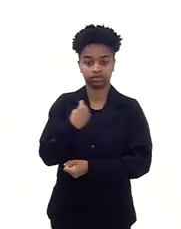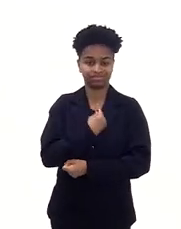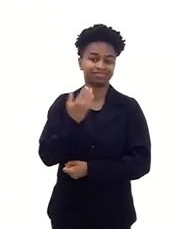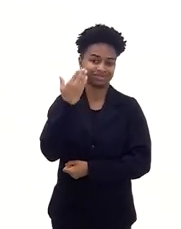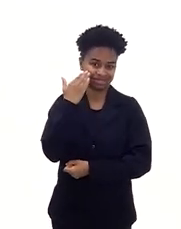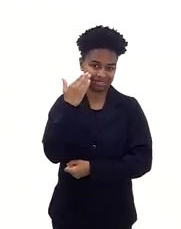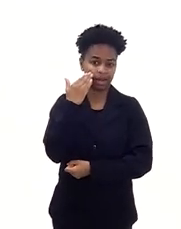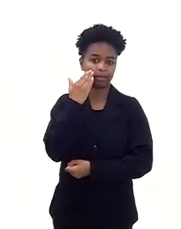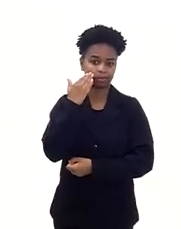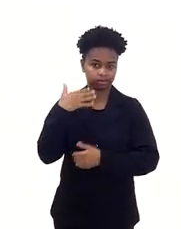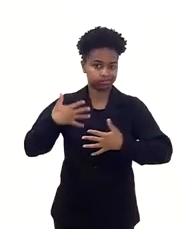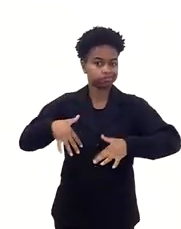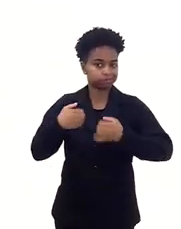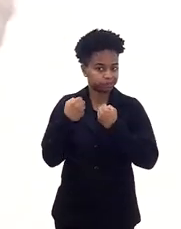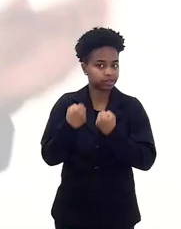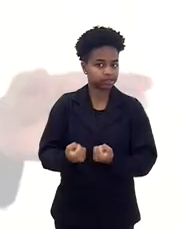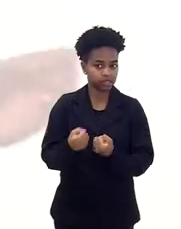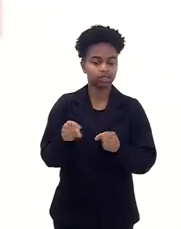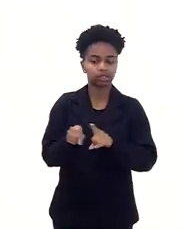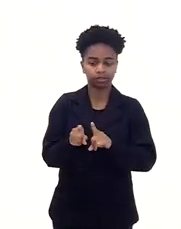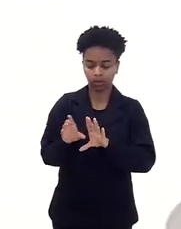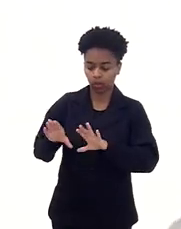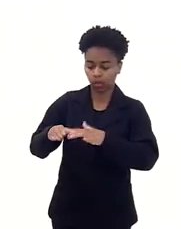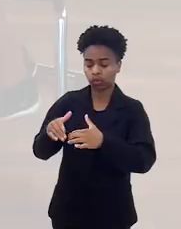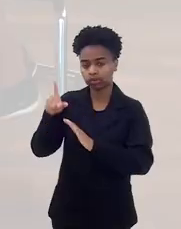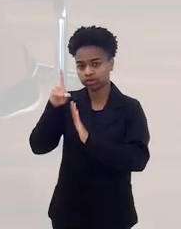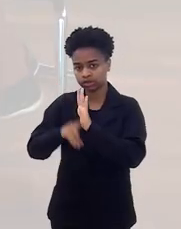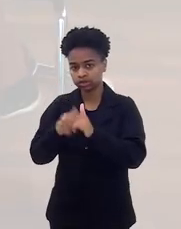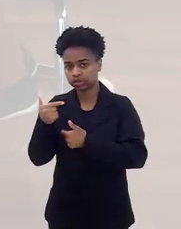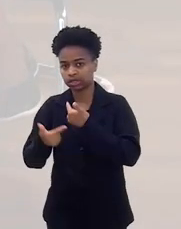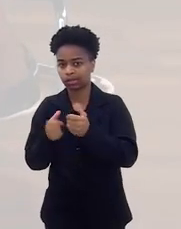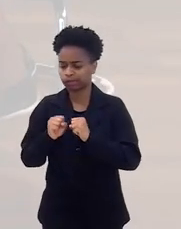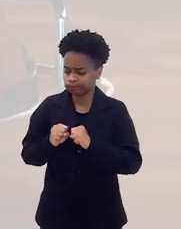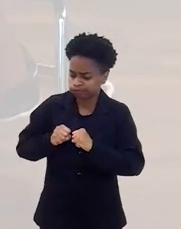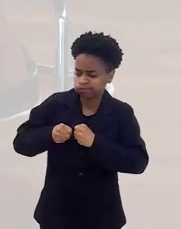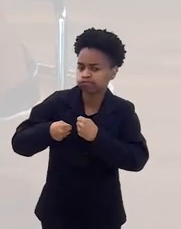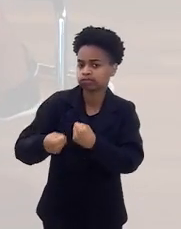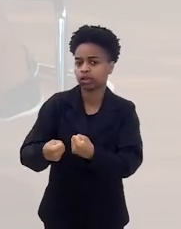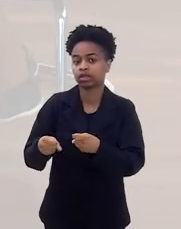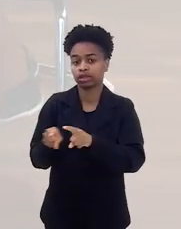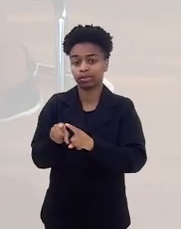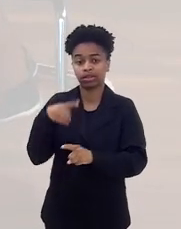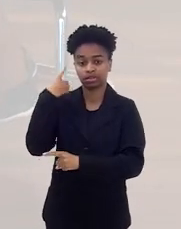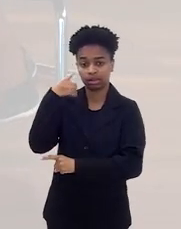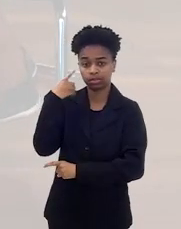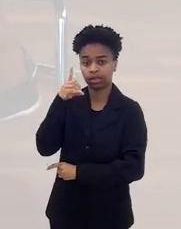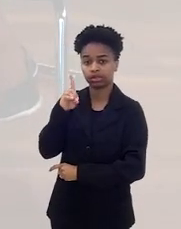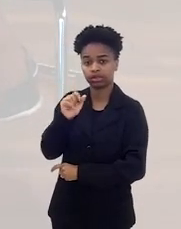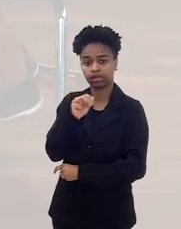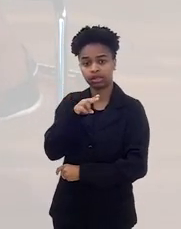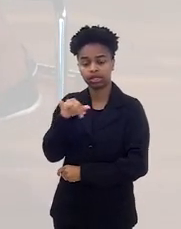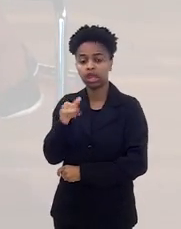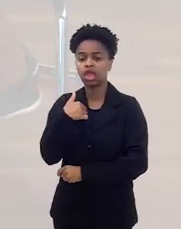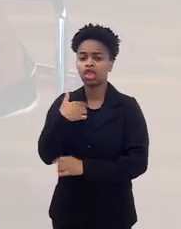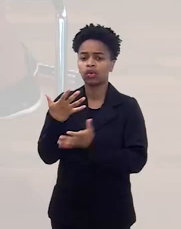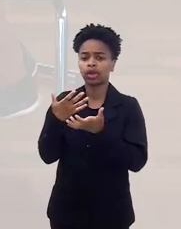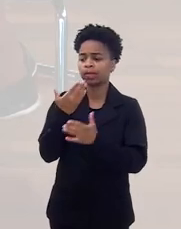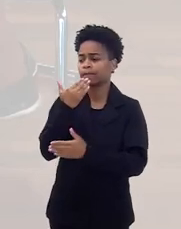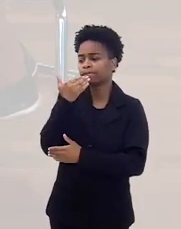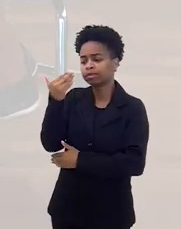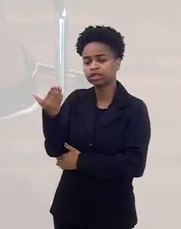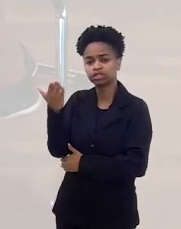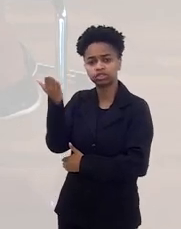o quanto esta casa tem se dedicado à Comissão de Direito do Trabalho, à deputada Dani Balbi. Eu queria um pouco que